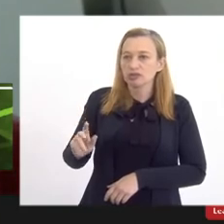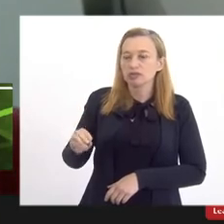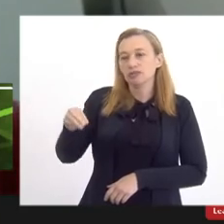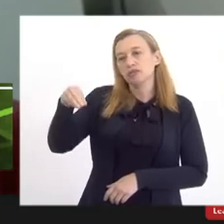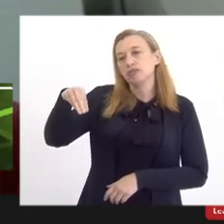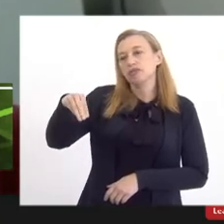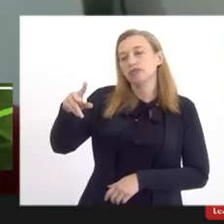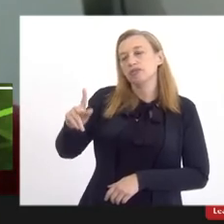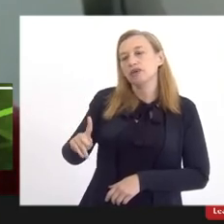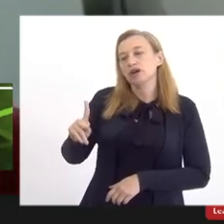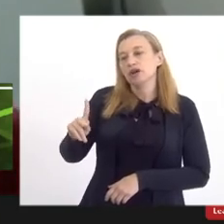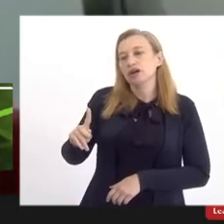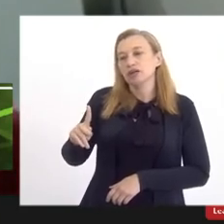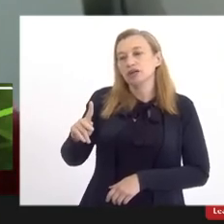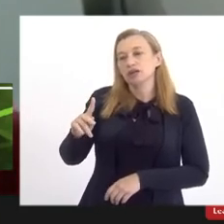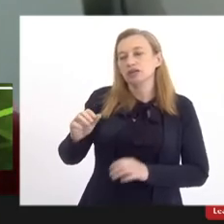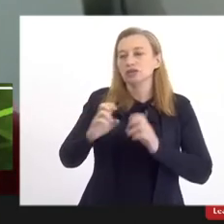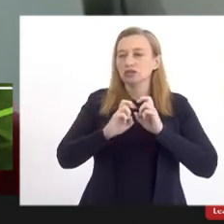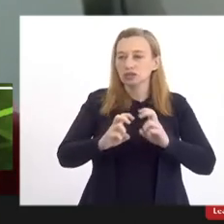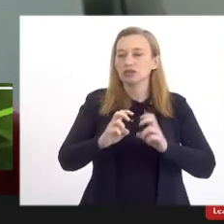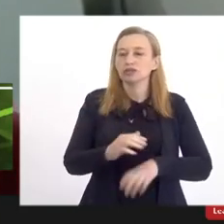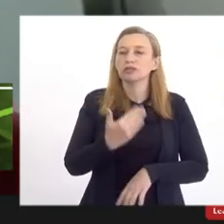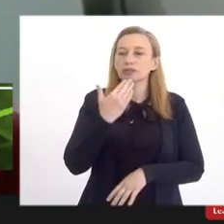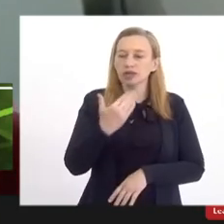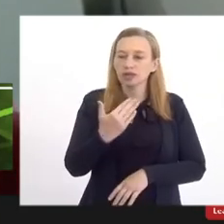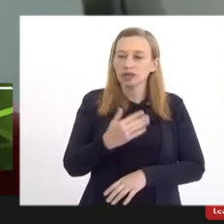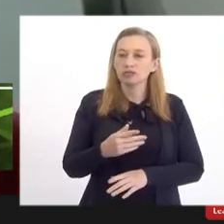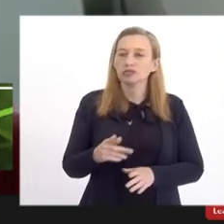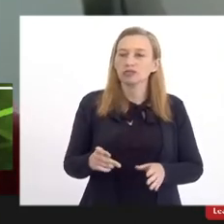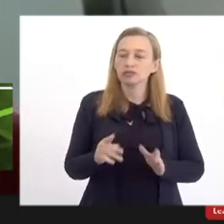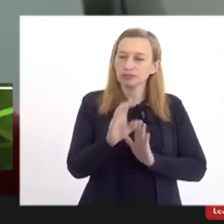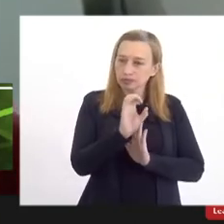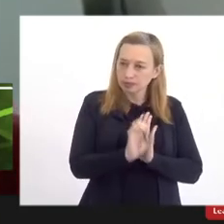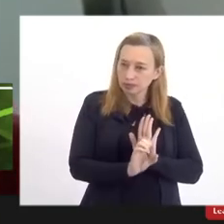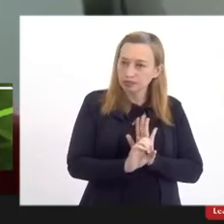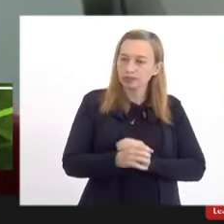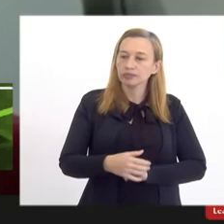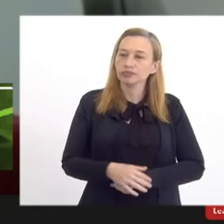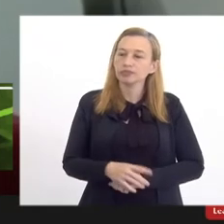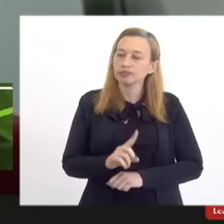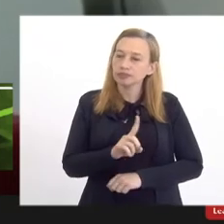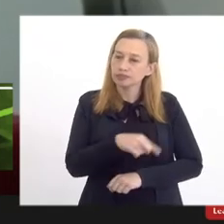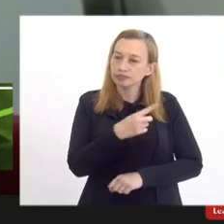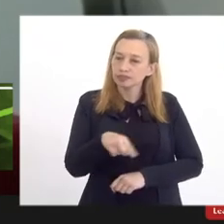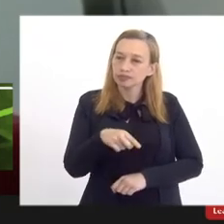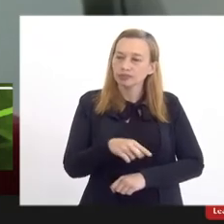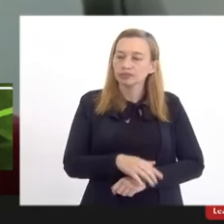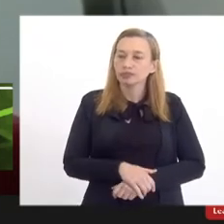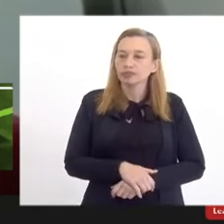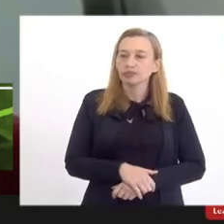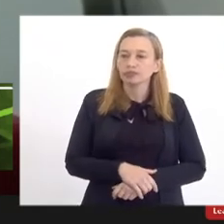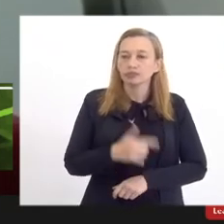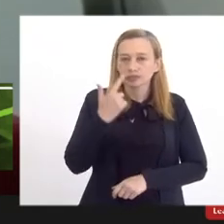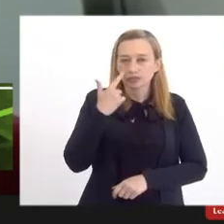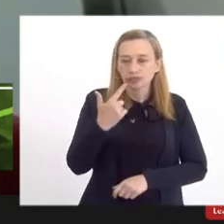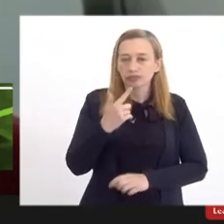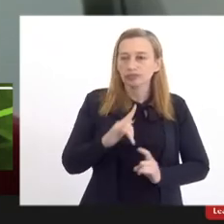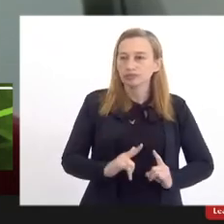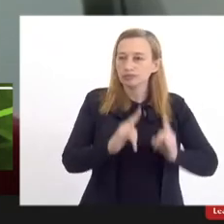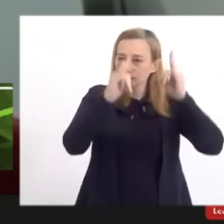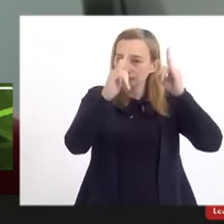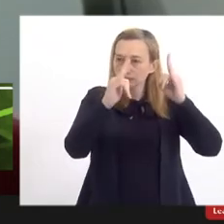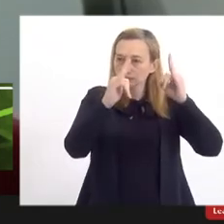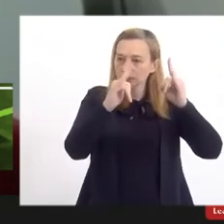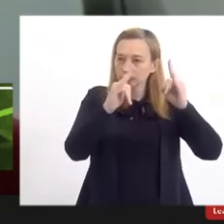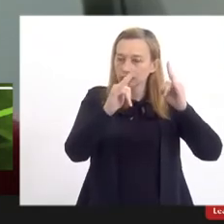Então, considerando o horário informado, solicitamos que essa emenda seja rejeitada, visto que a aquisição do imóvel está em